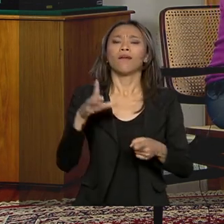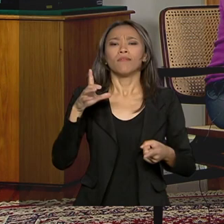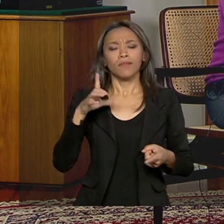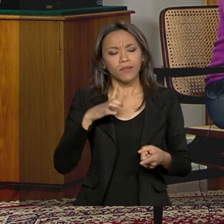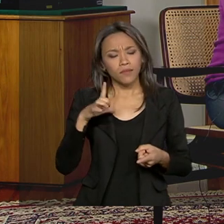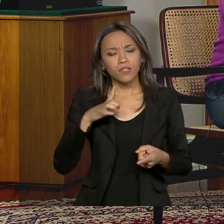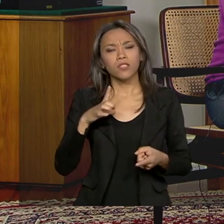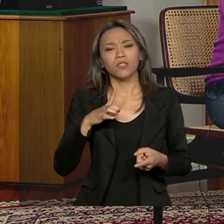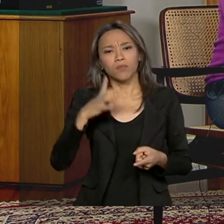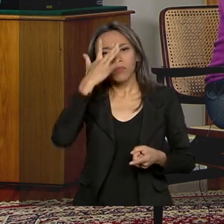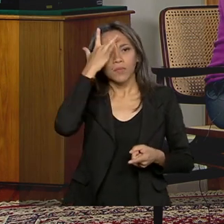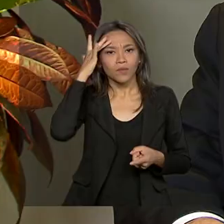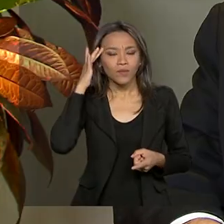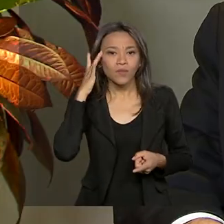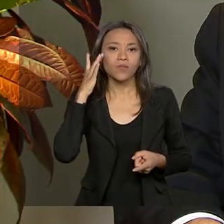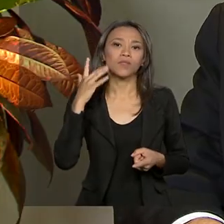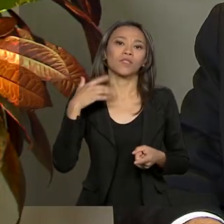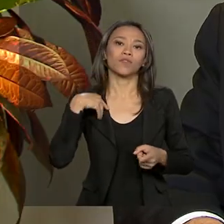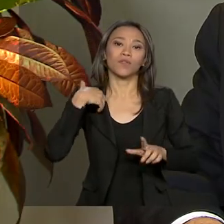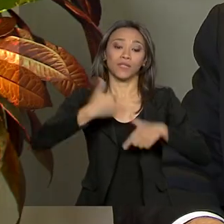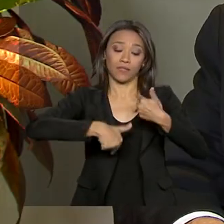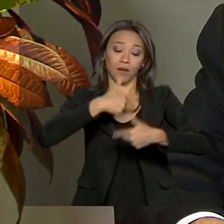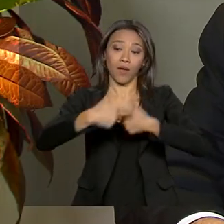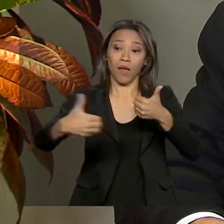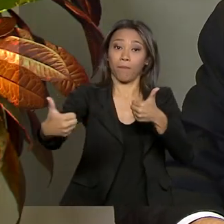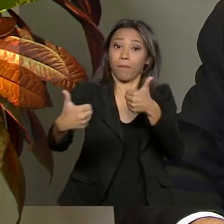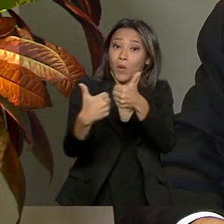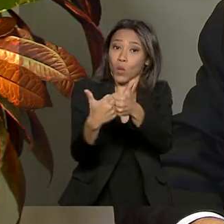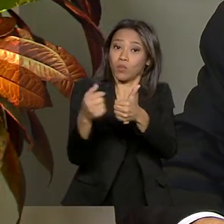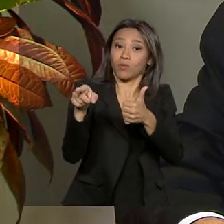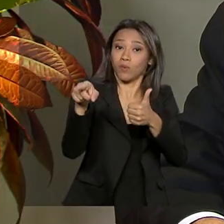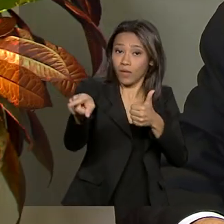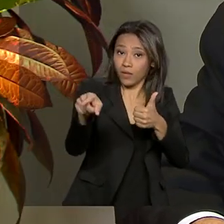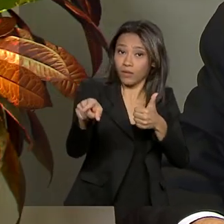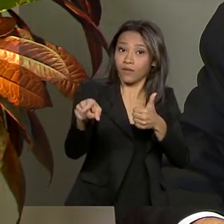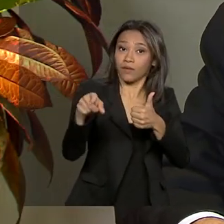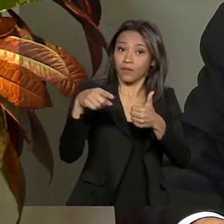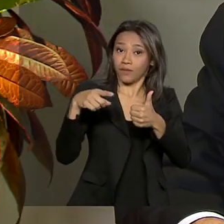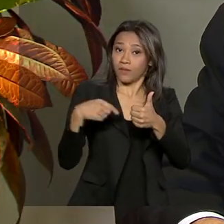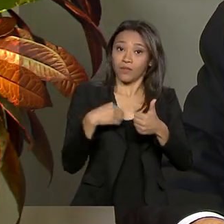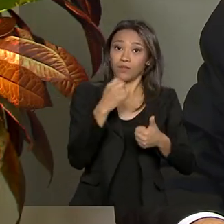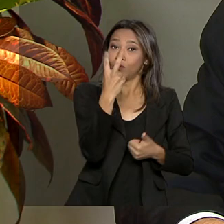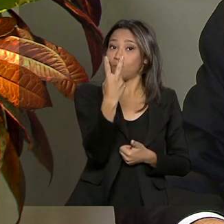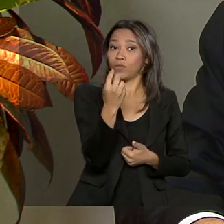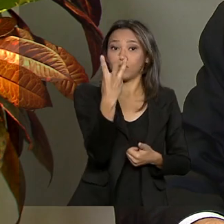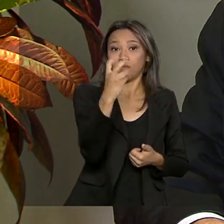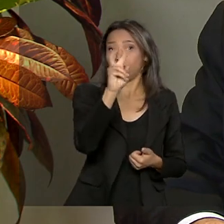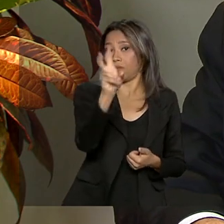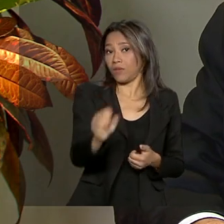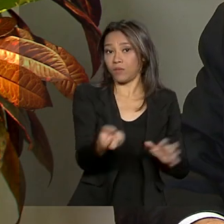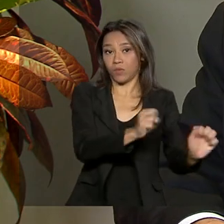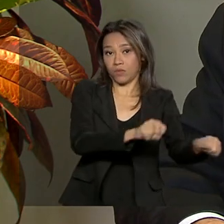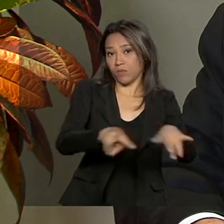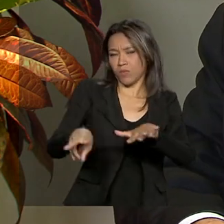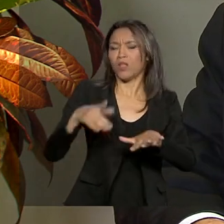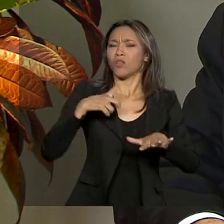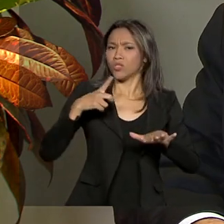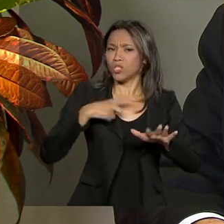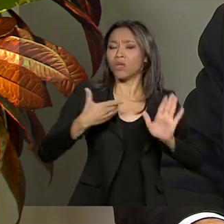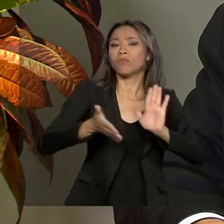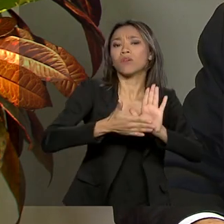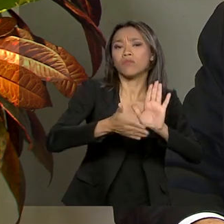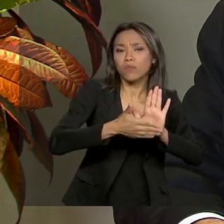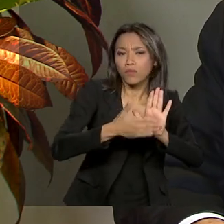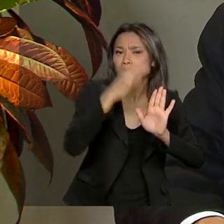futuramente foi trabalhar muito próximo do ministro Tarcísio, conosco, praticamente duas, três vezes por semana. Então nós tínhamos um protocolo de intenções